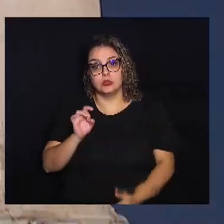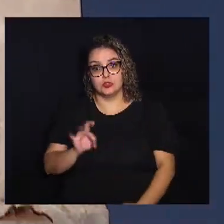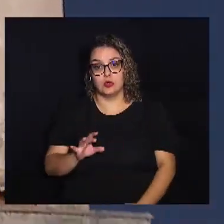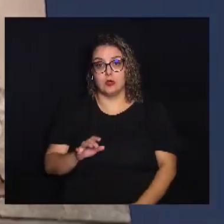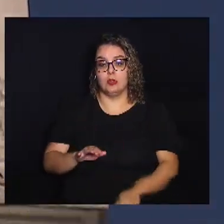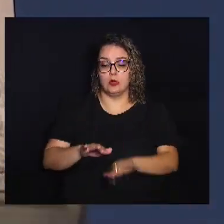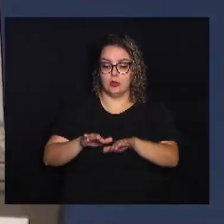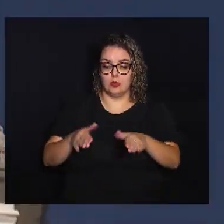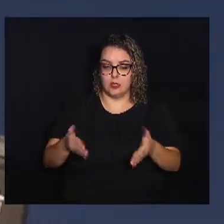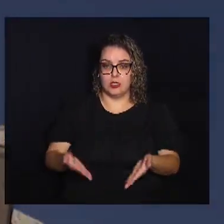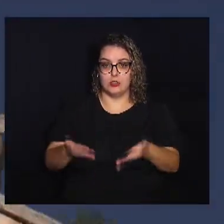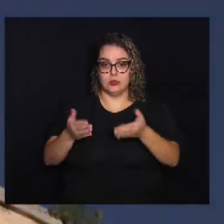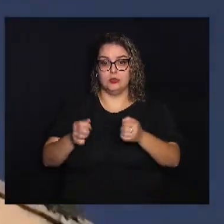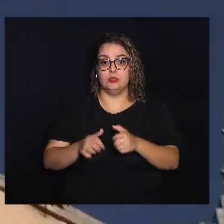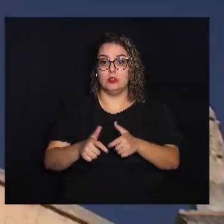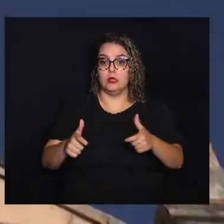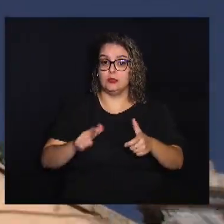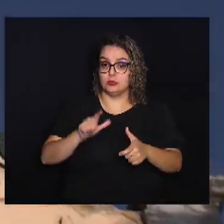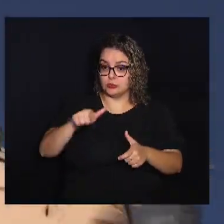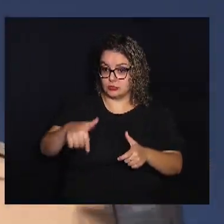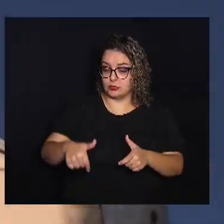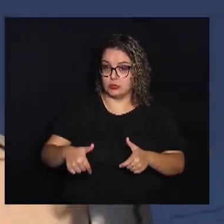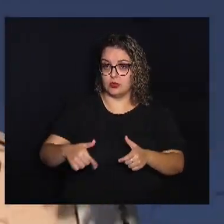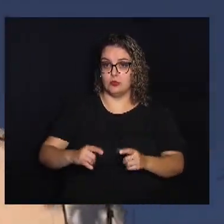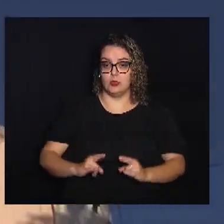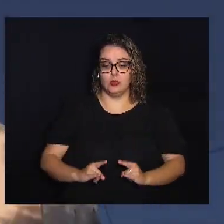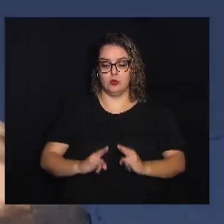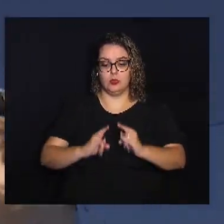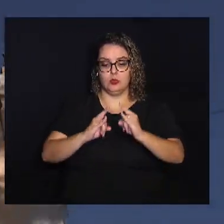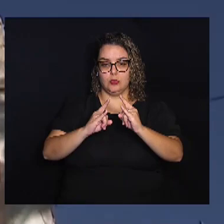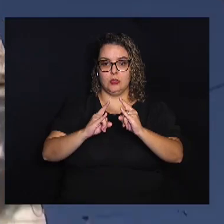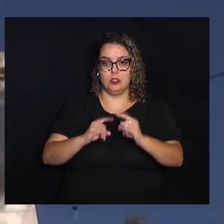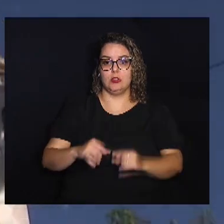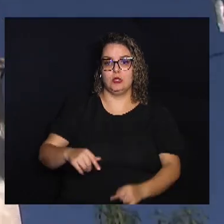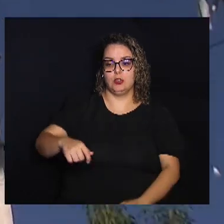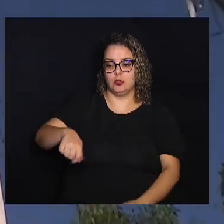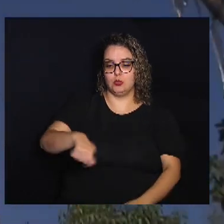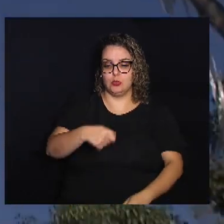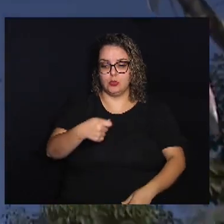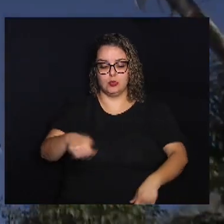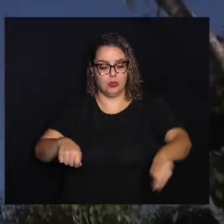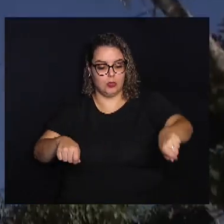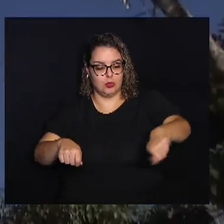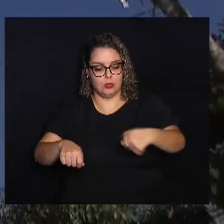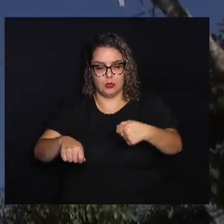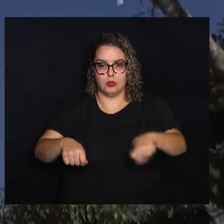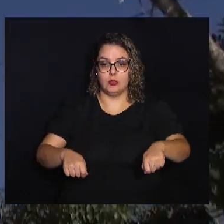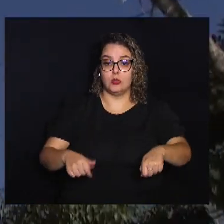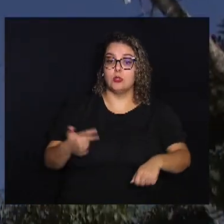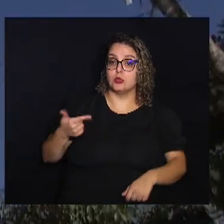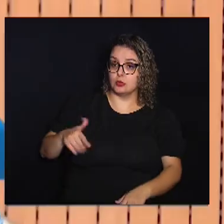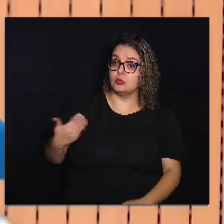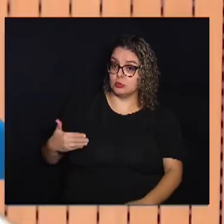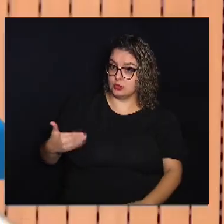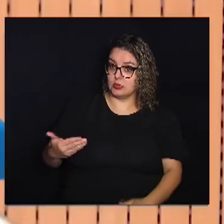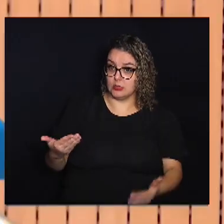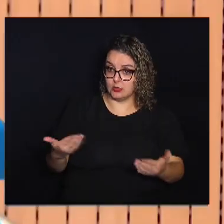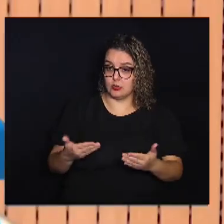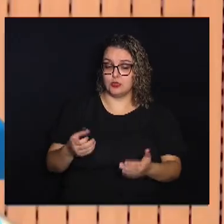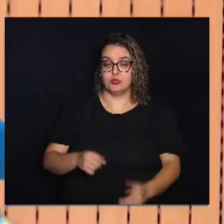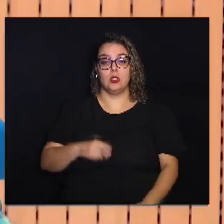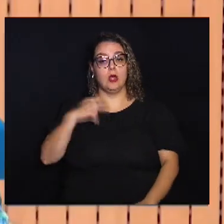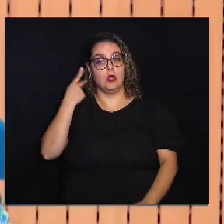Sendo ampliada Anos depois Por uma torre E dois sinos Estrutura Que permanece Até os dias de hoje A